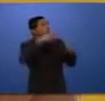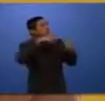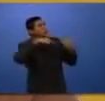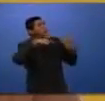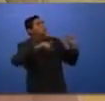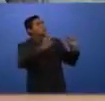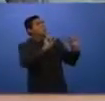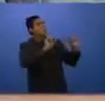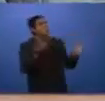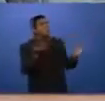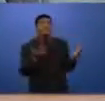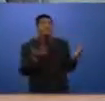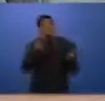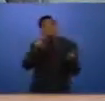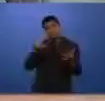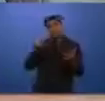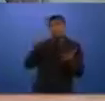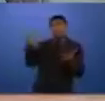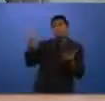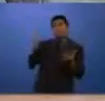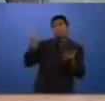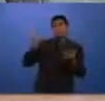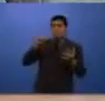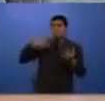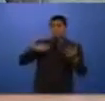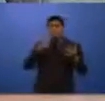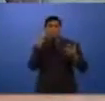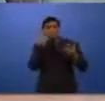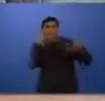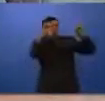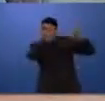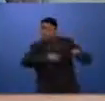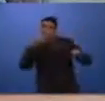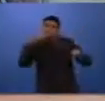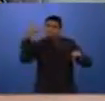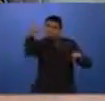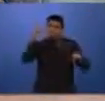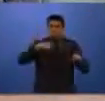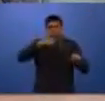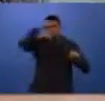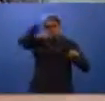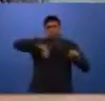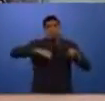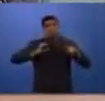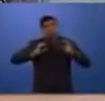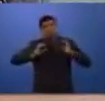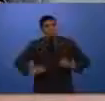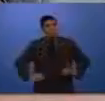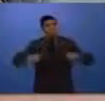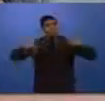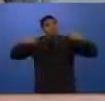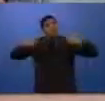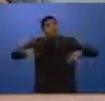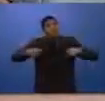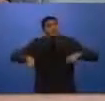atendente? Isso é bastante importante. Ao efetuar uma denúncia, é importante que o cidadão saiba que tem que oferecer alguns